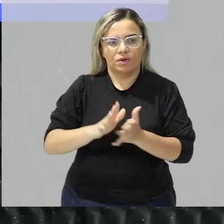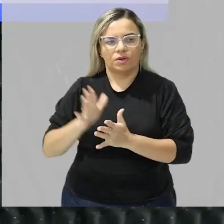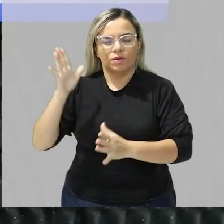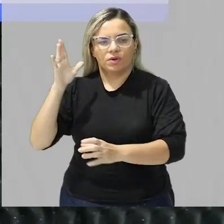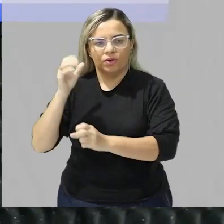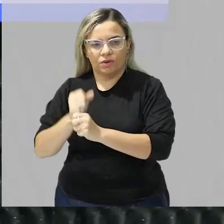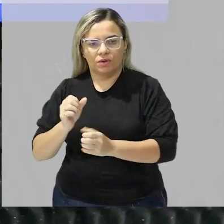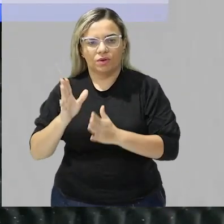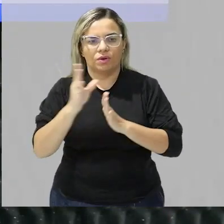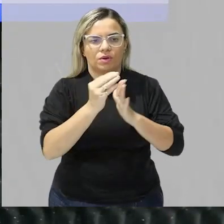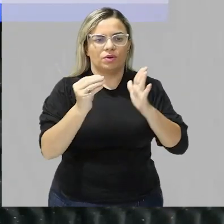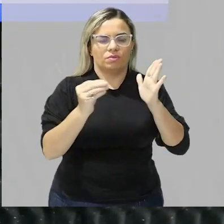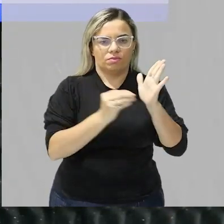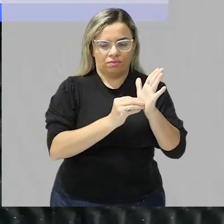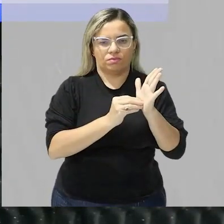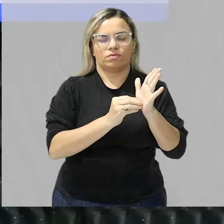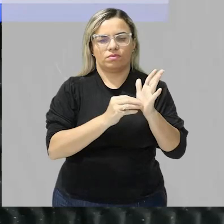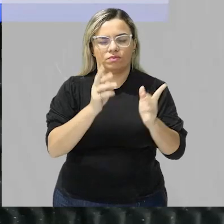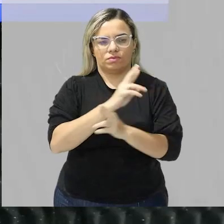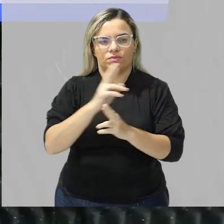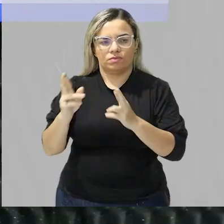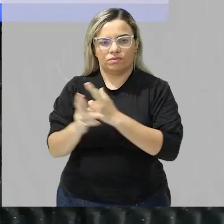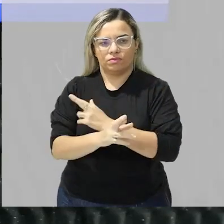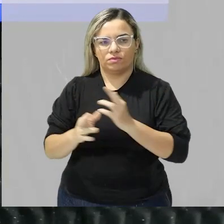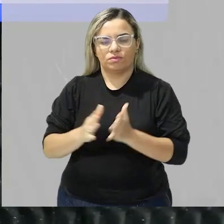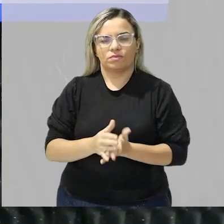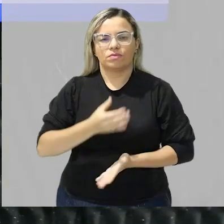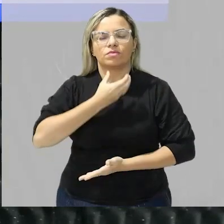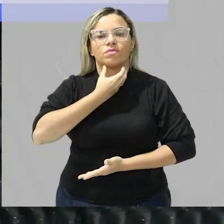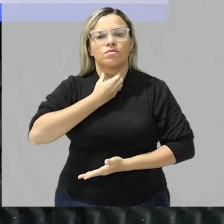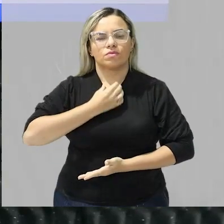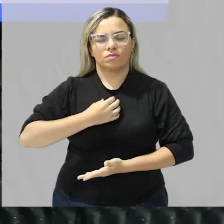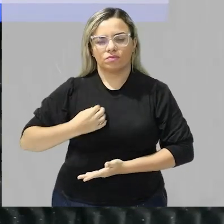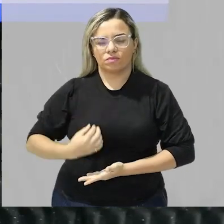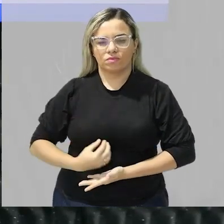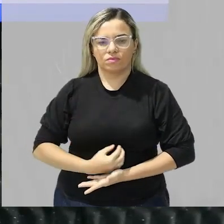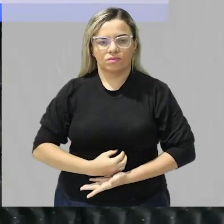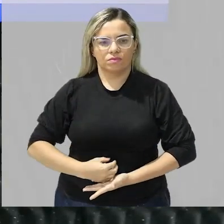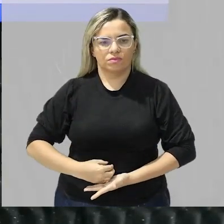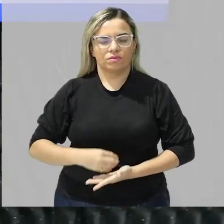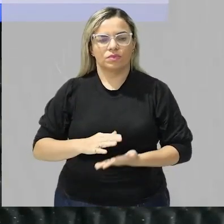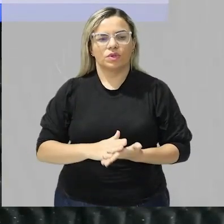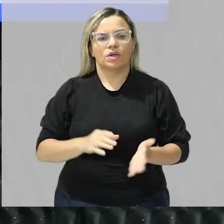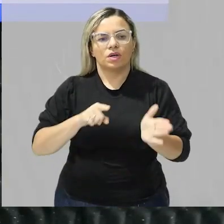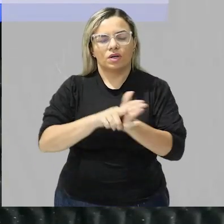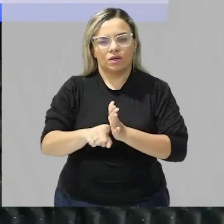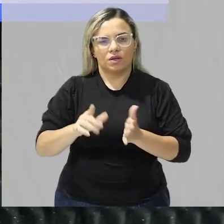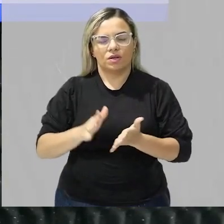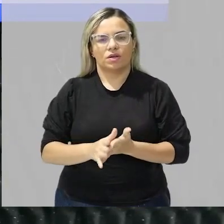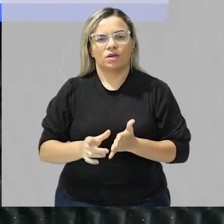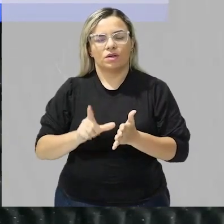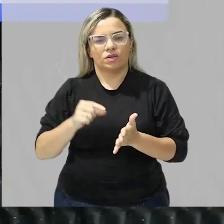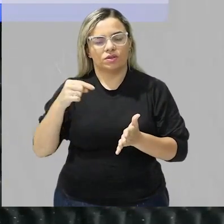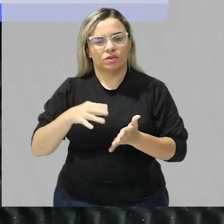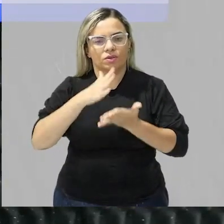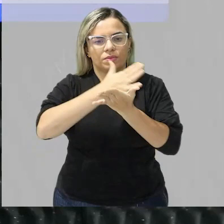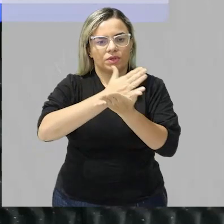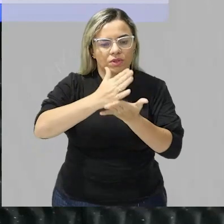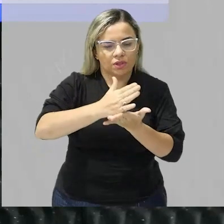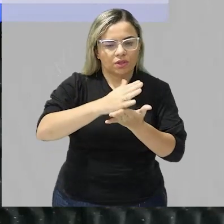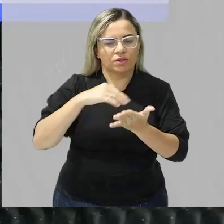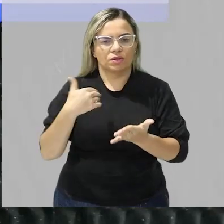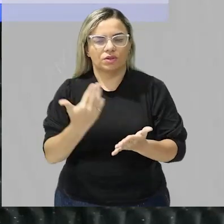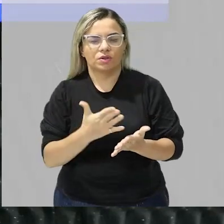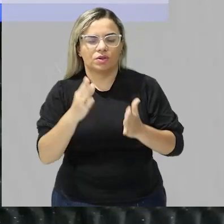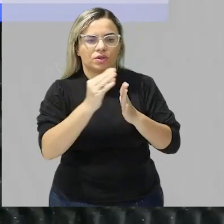revisar alguns conteúdos relacionados ao sistema de gestório então essa questão aqui para a gente começar a nossa aula de hoje é